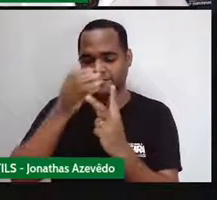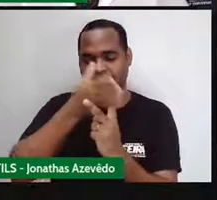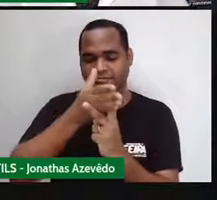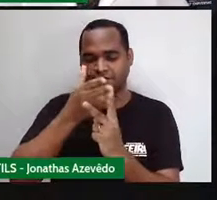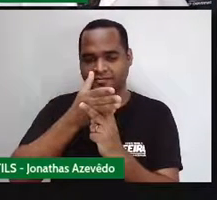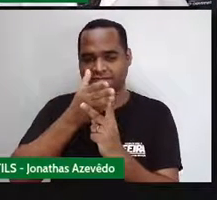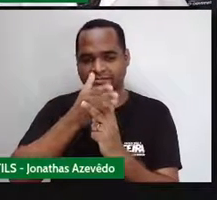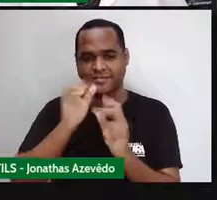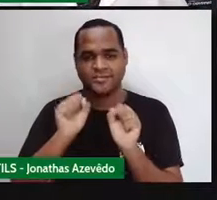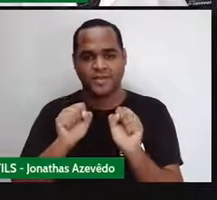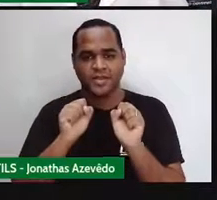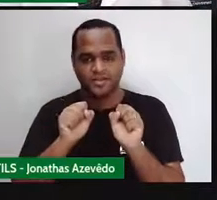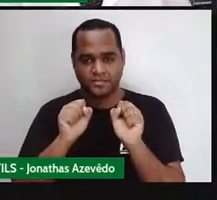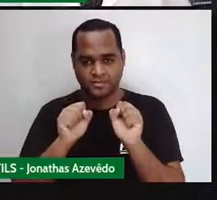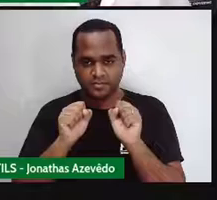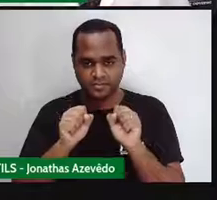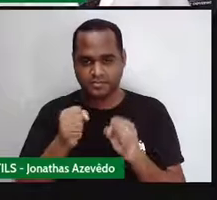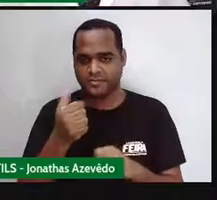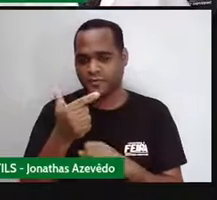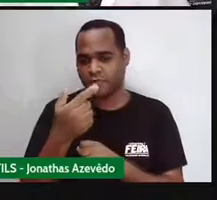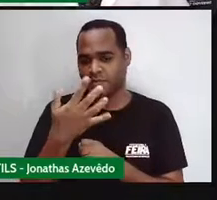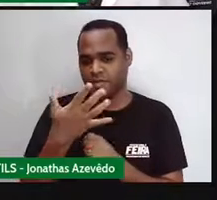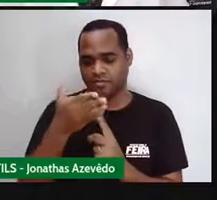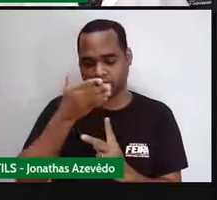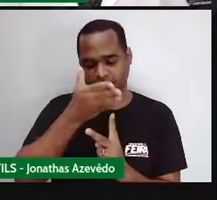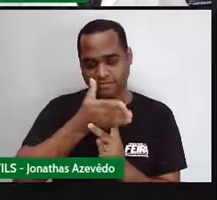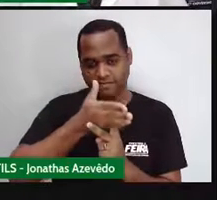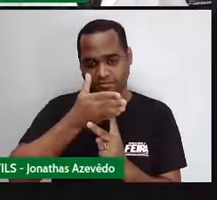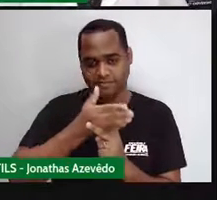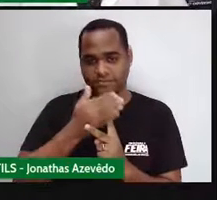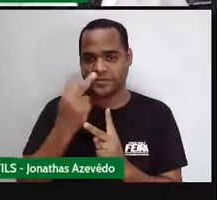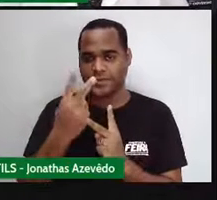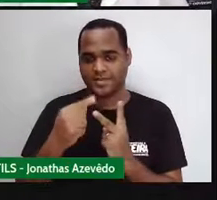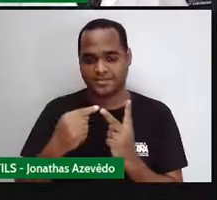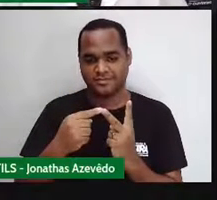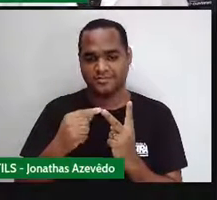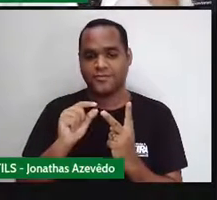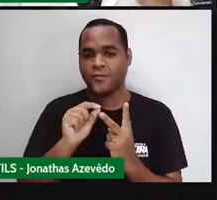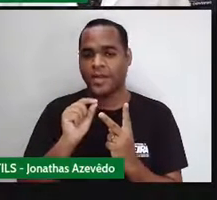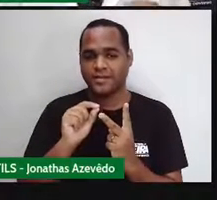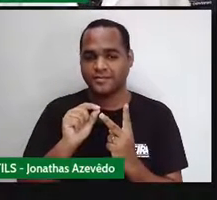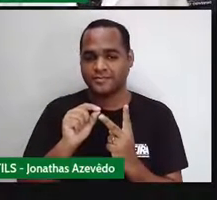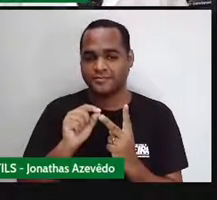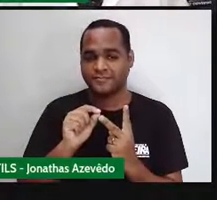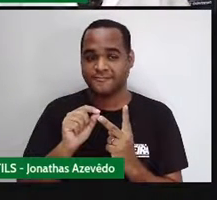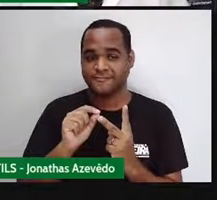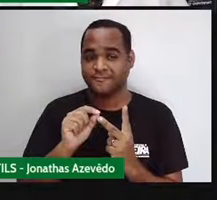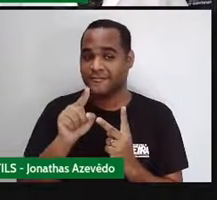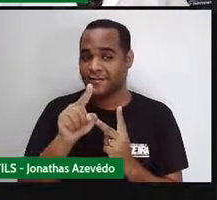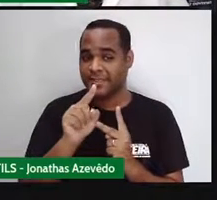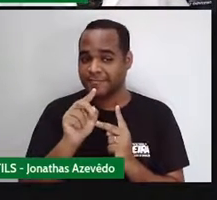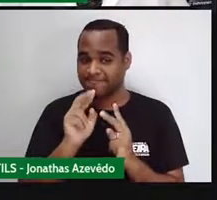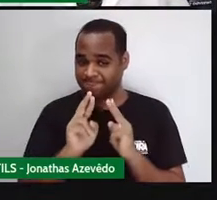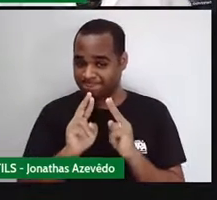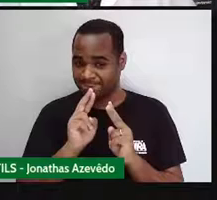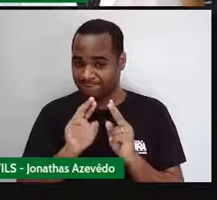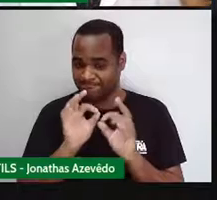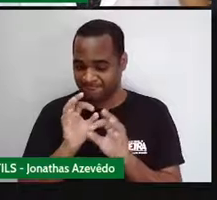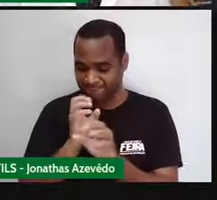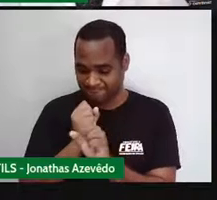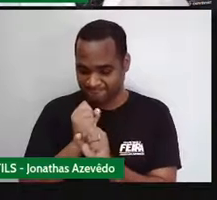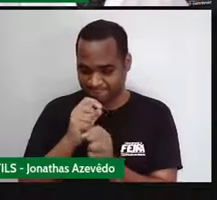E quanto é 24 dividido por 2? Você já está fazendo essa continha aí.